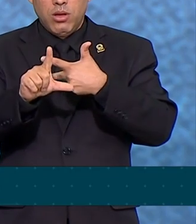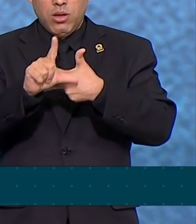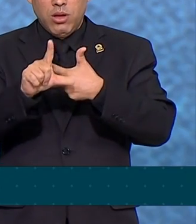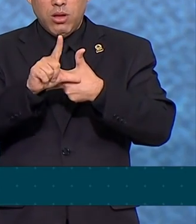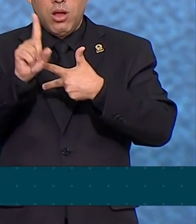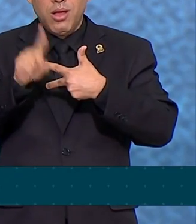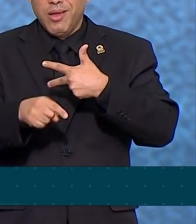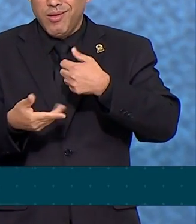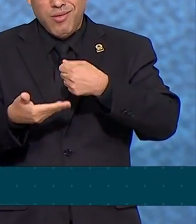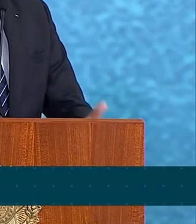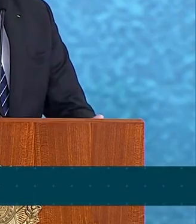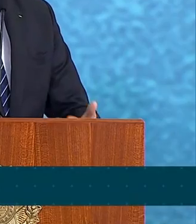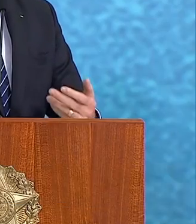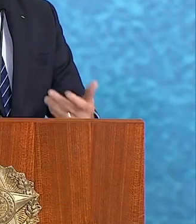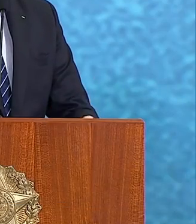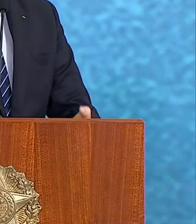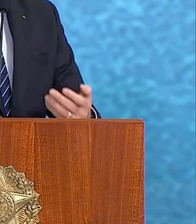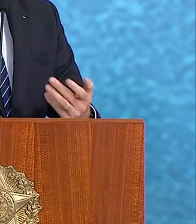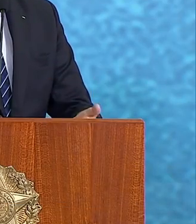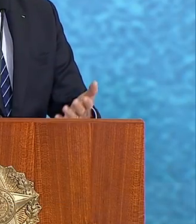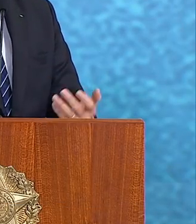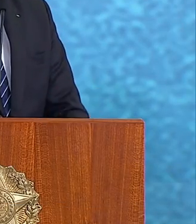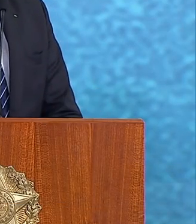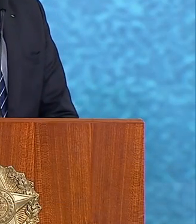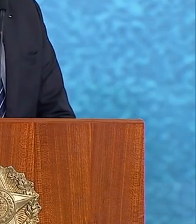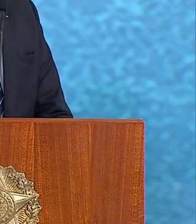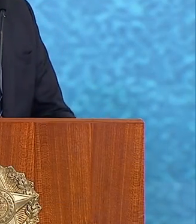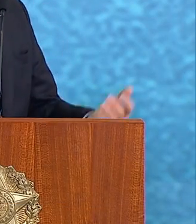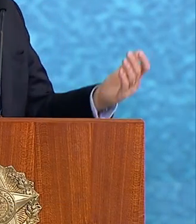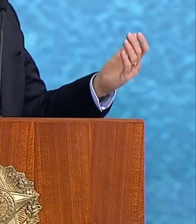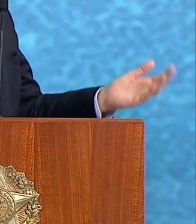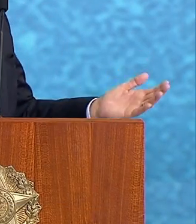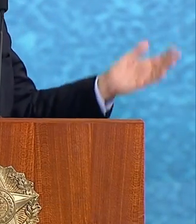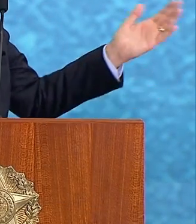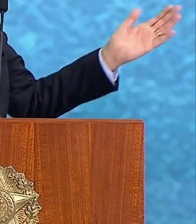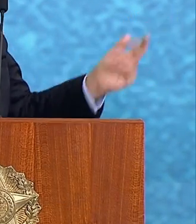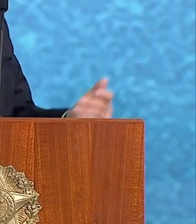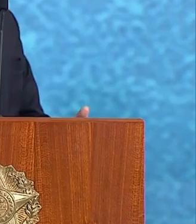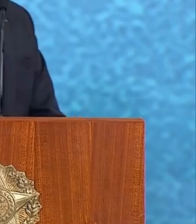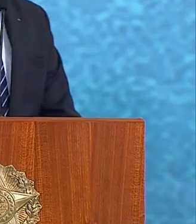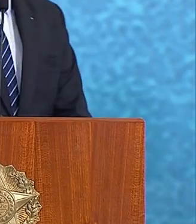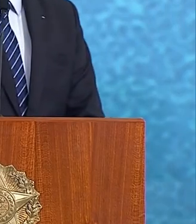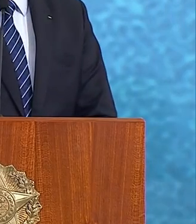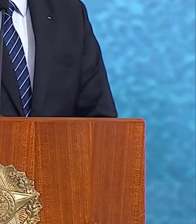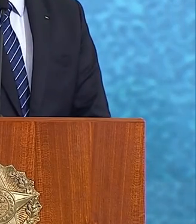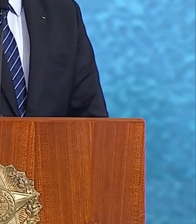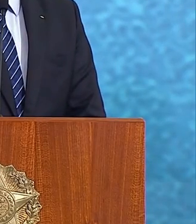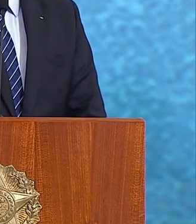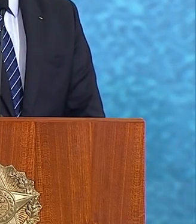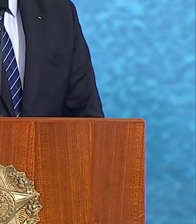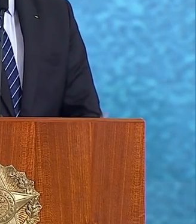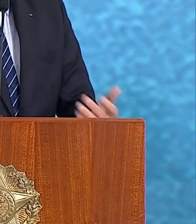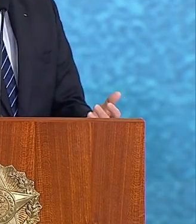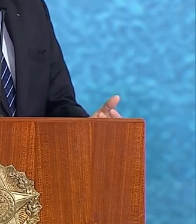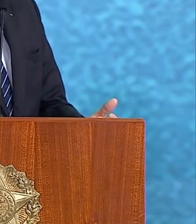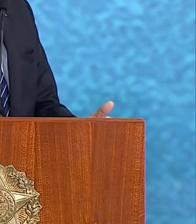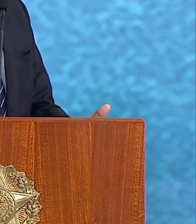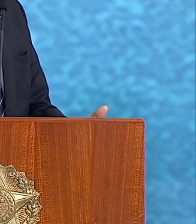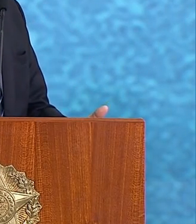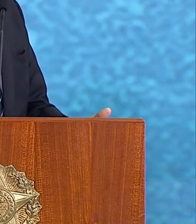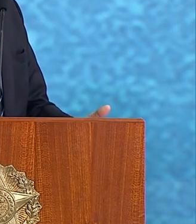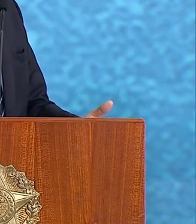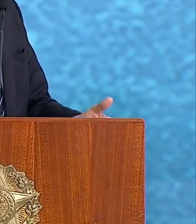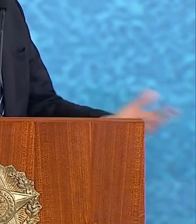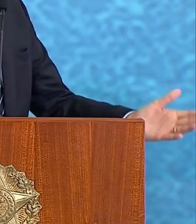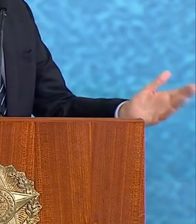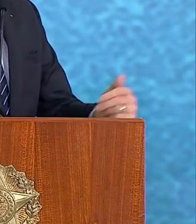igualmente fundamentais. Nós queremos mudar a legislação para que a lei, conforme disse Sérgio Moro aqui, seja temida